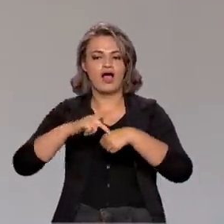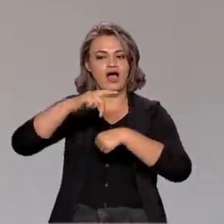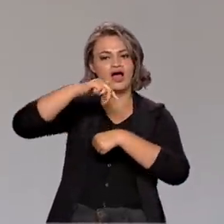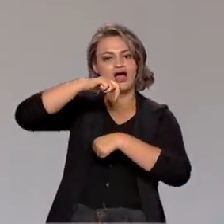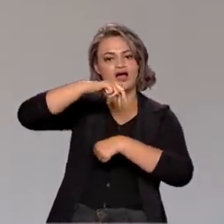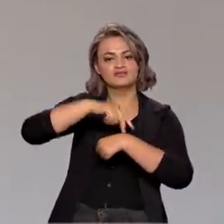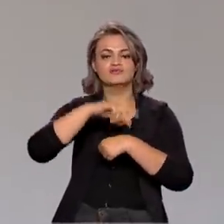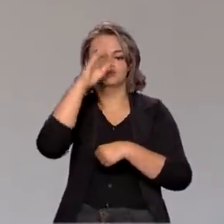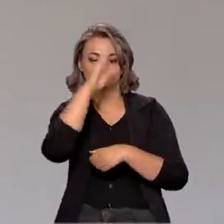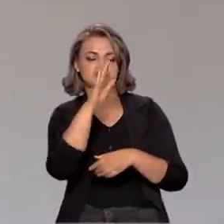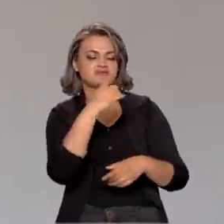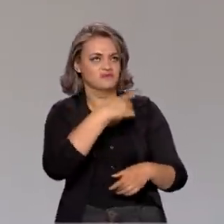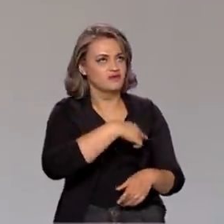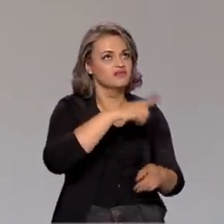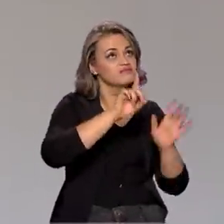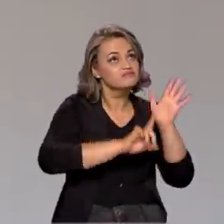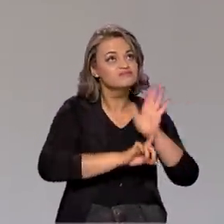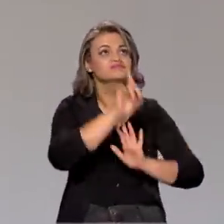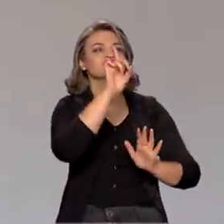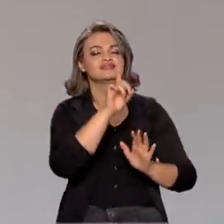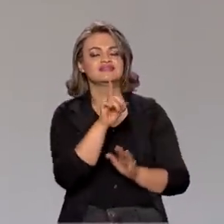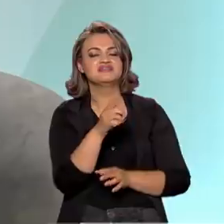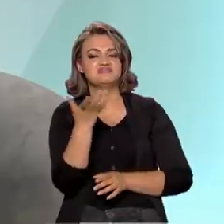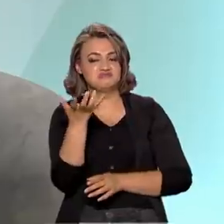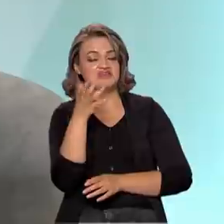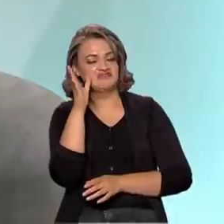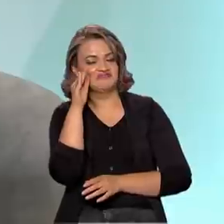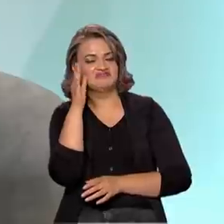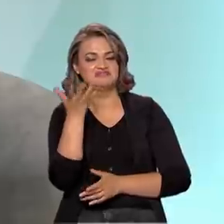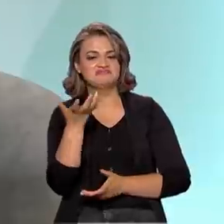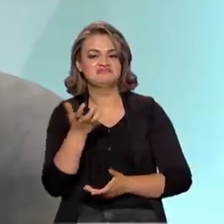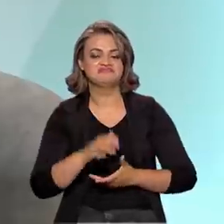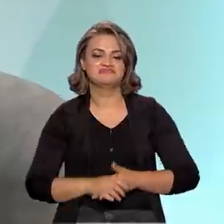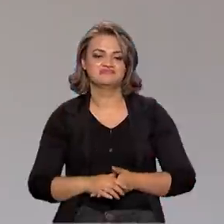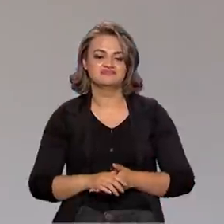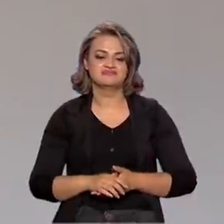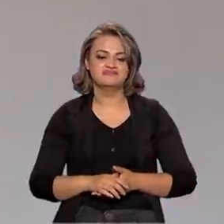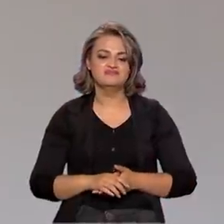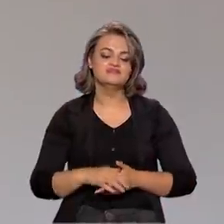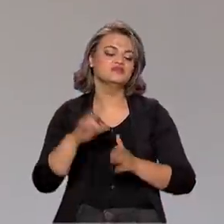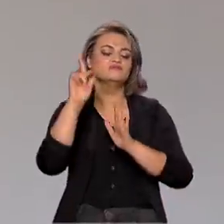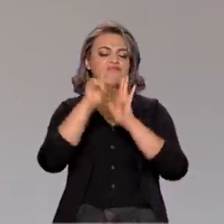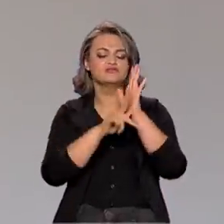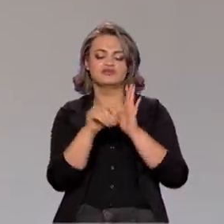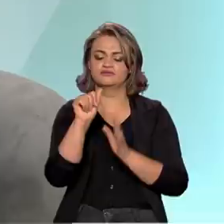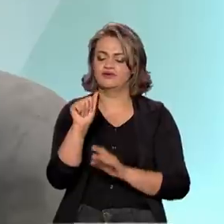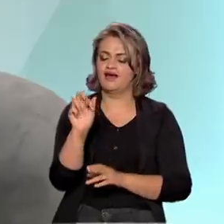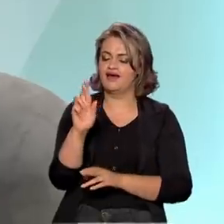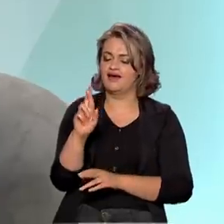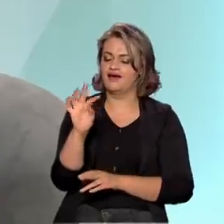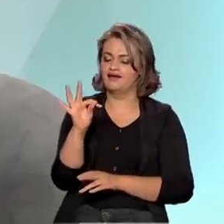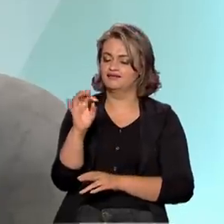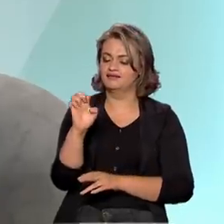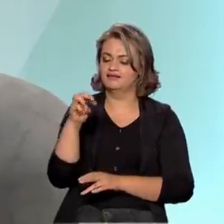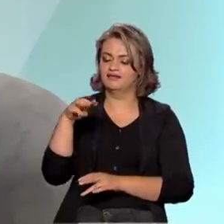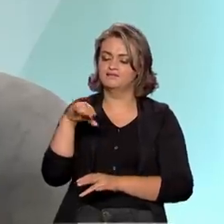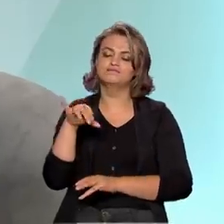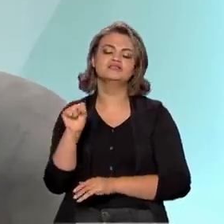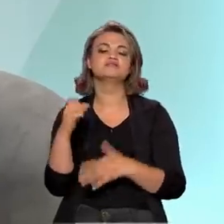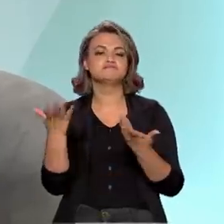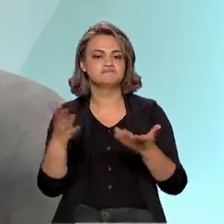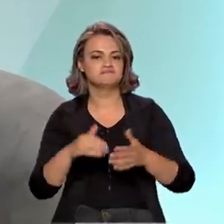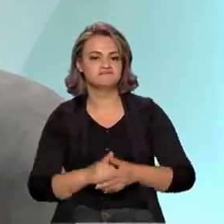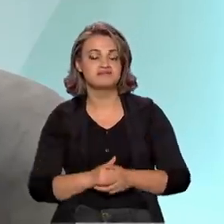brasileiros ao espaço. Isso é uma coisa que eu gostaria muito de ver. E o projeto Artemis? O Artemis é um projeto que,